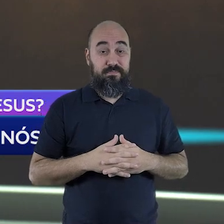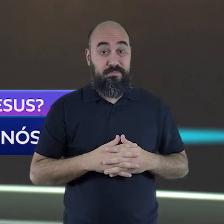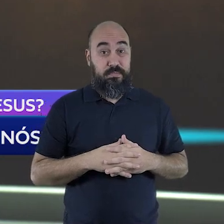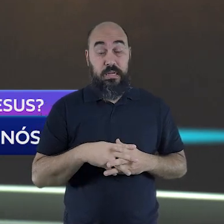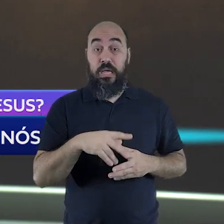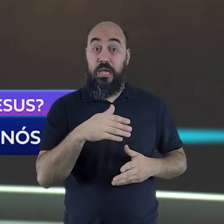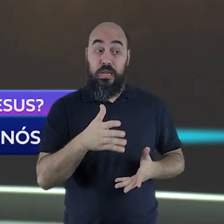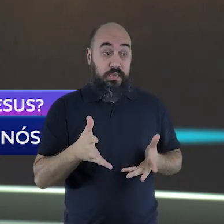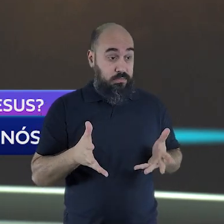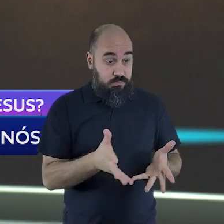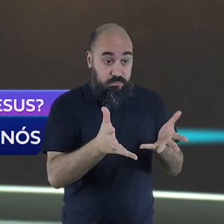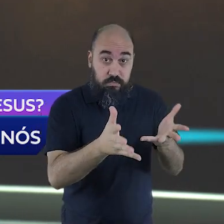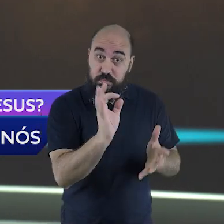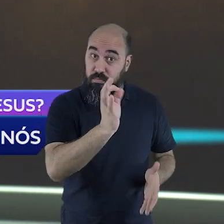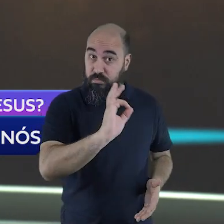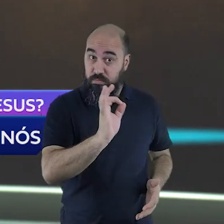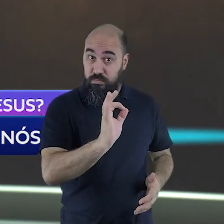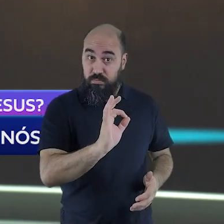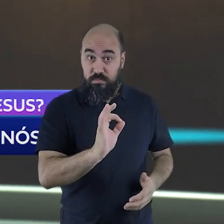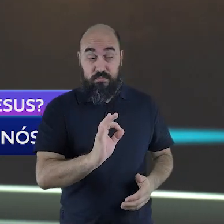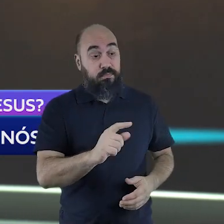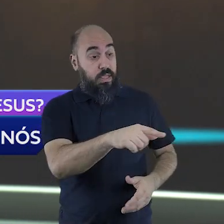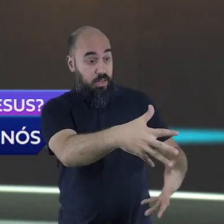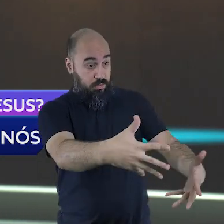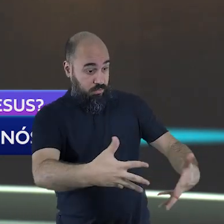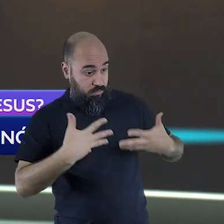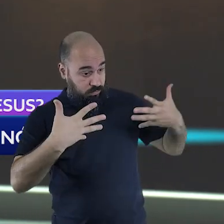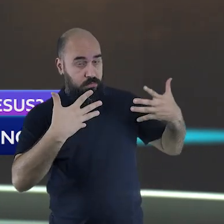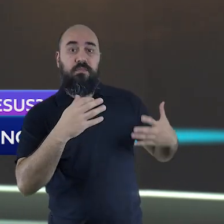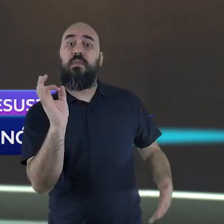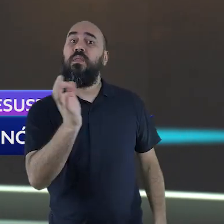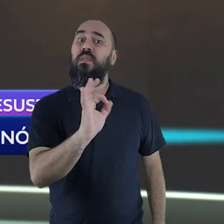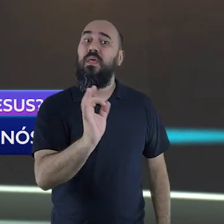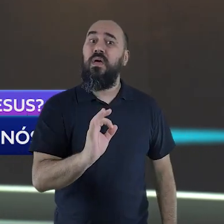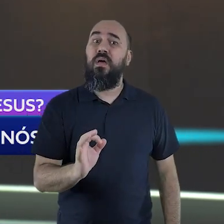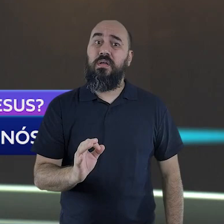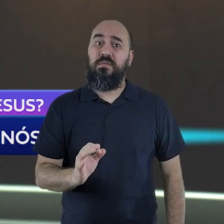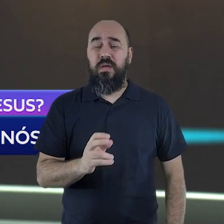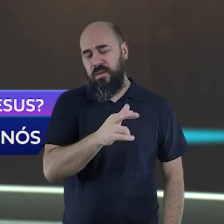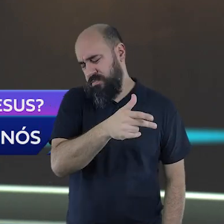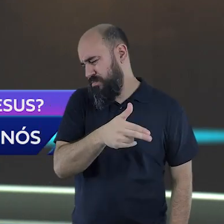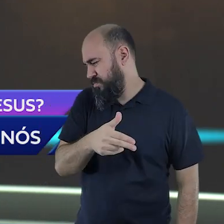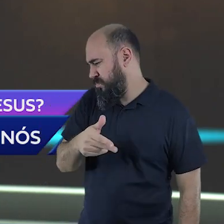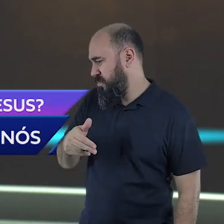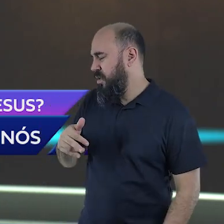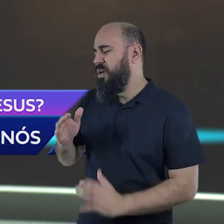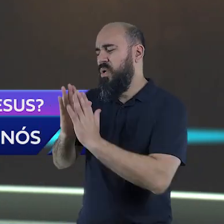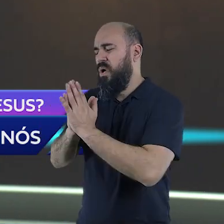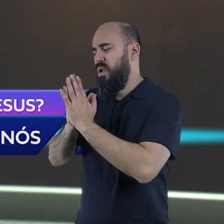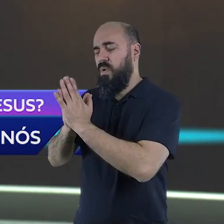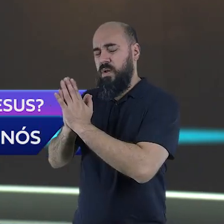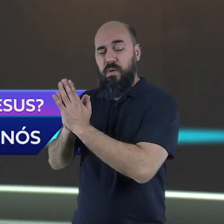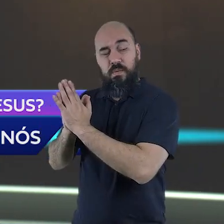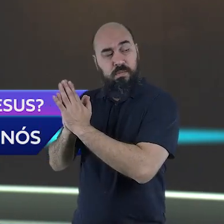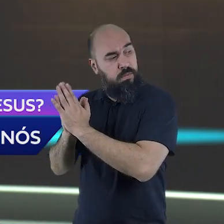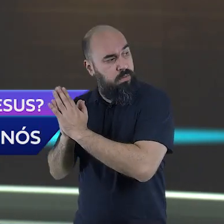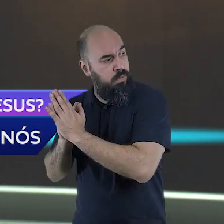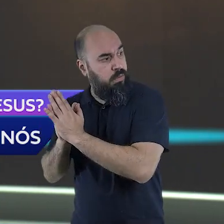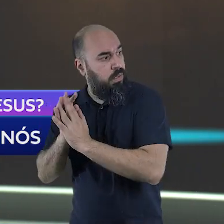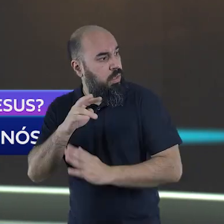encorajamento, na verdade, Jesus, quando se volta aos discípulos, os encontra